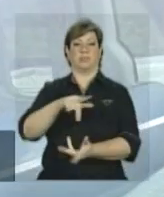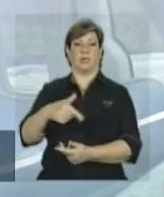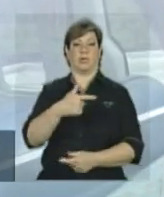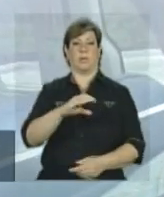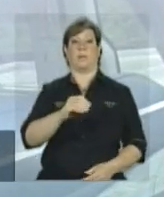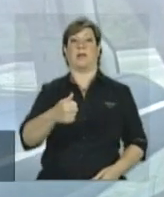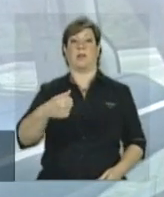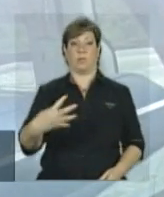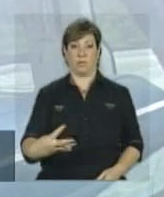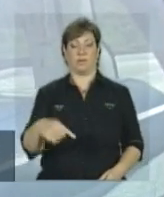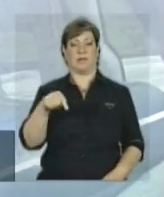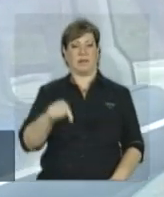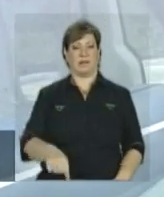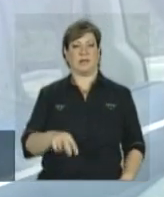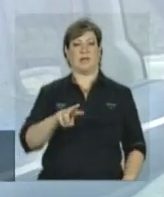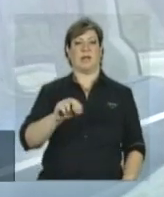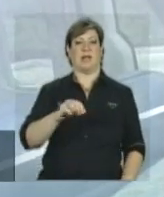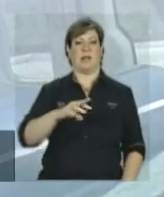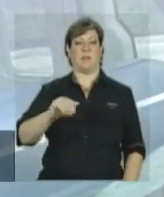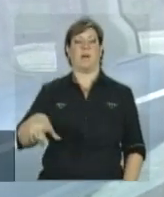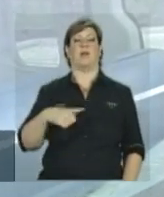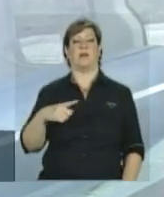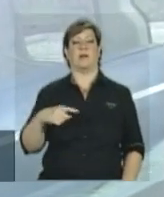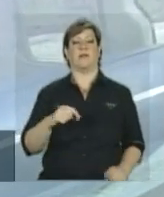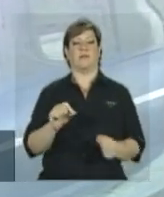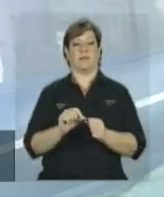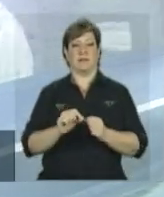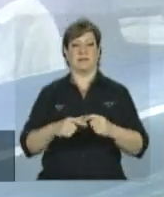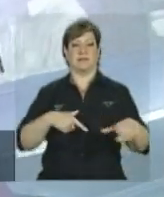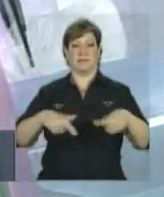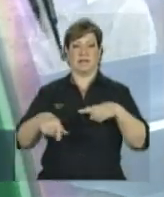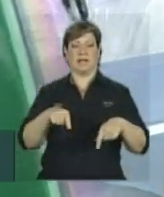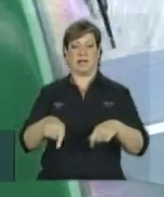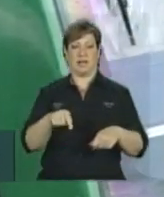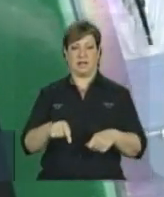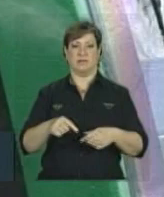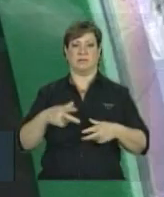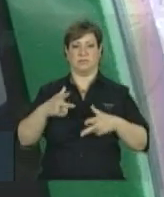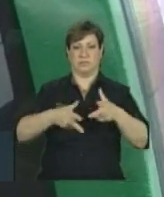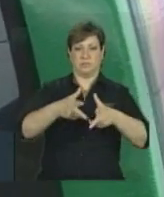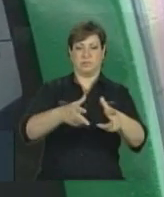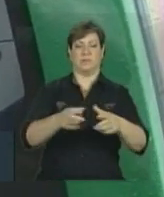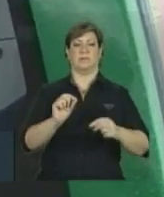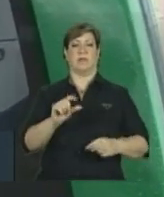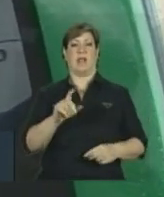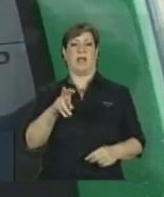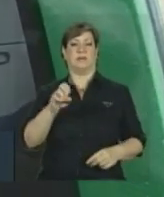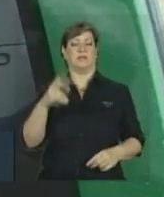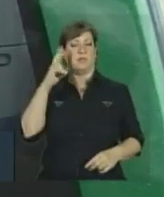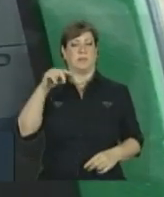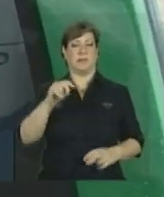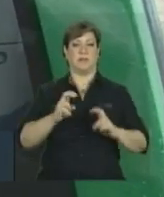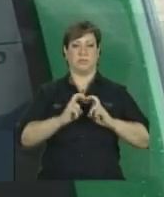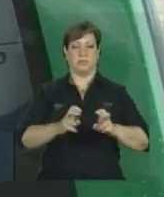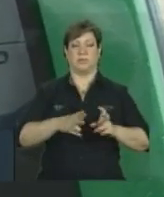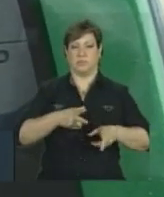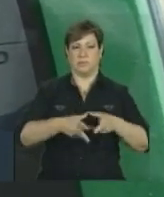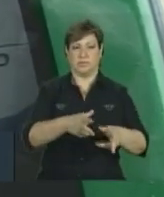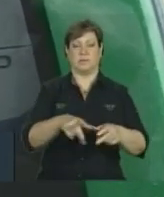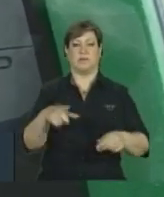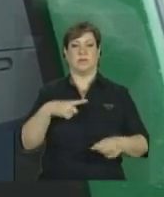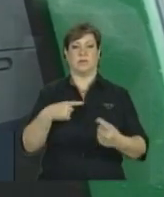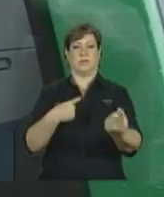O ramal deve ser operado com esses veículos leves sob trilhos e fará a conexão ferroviária de 12